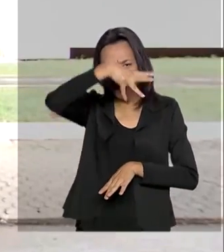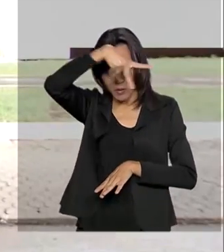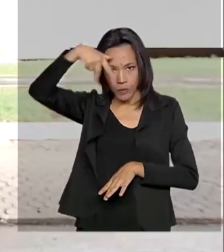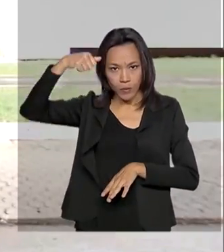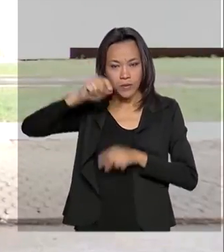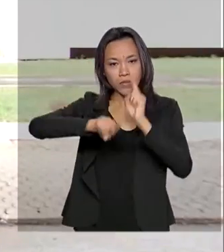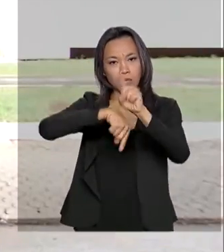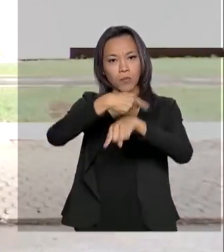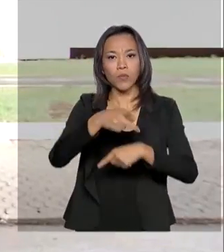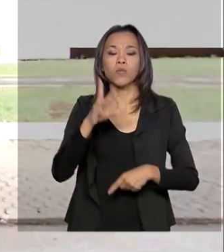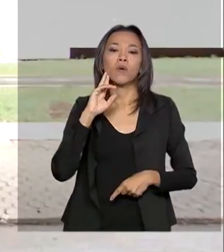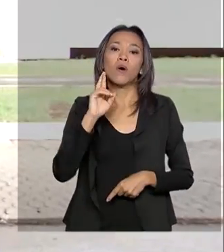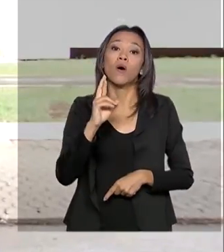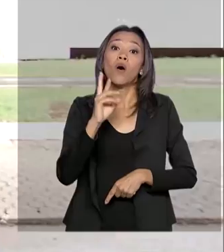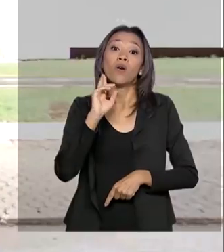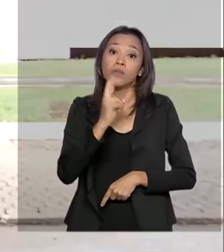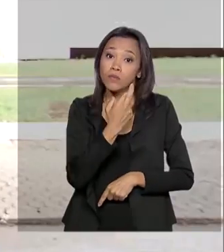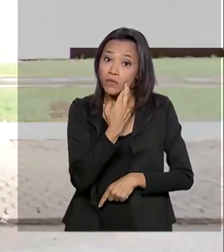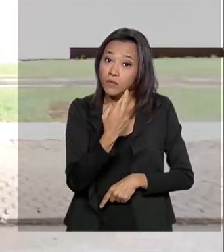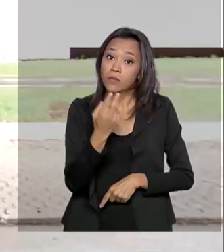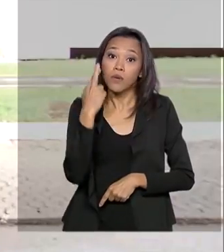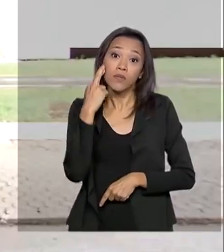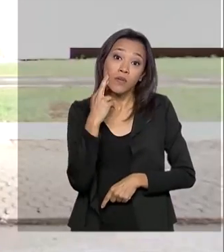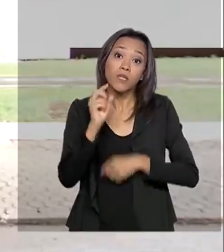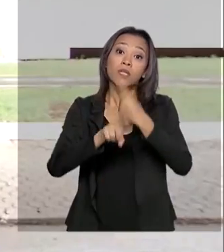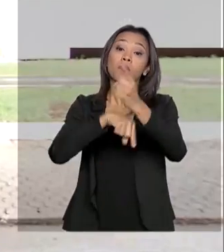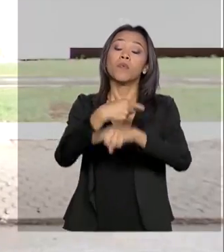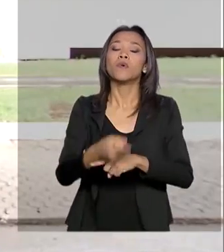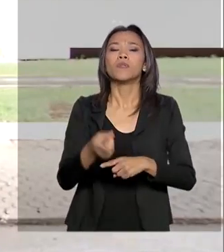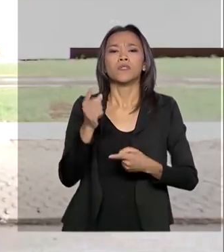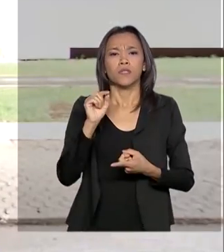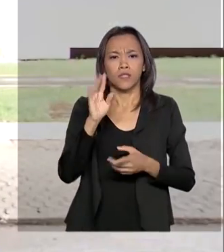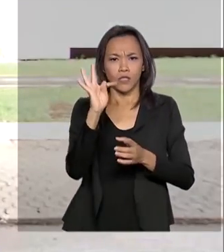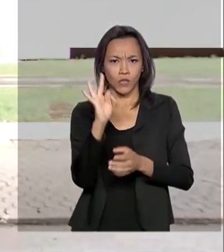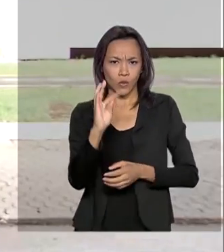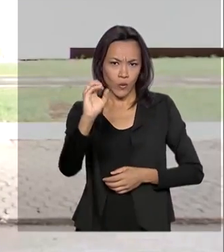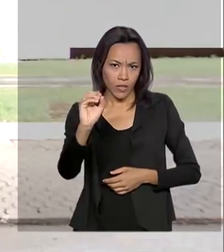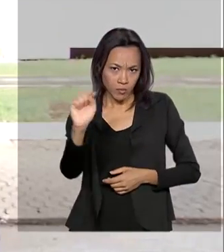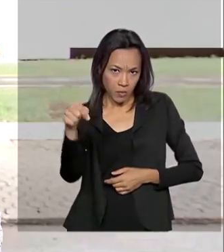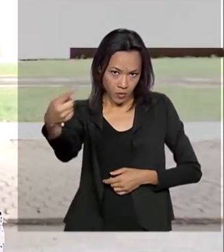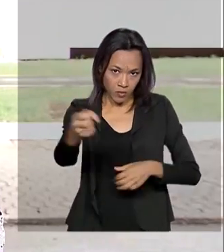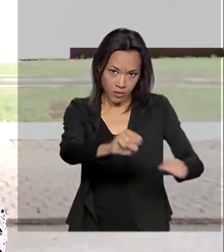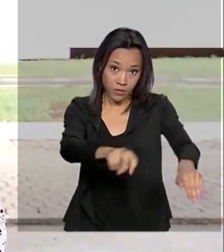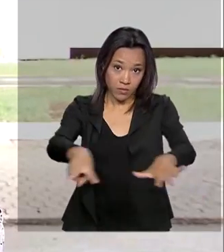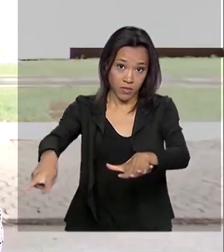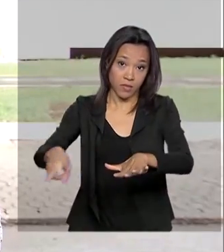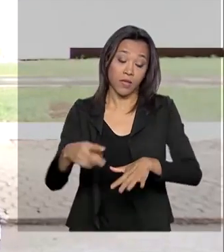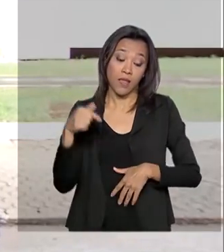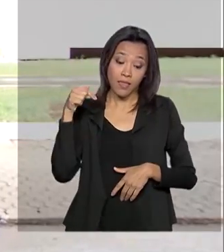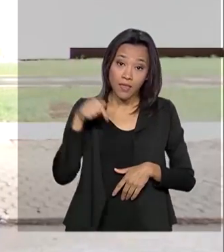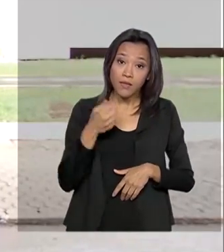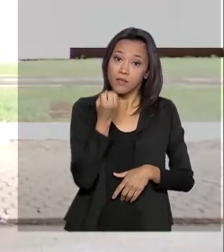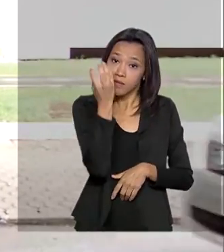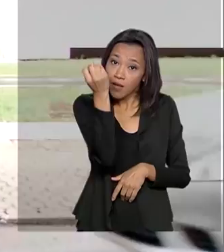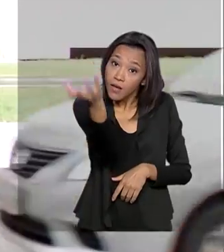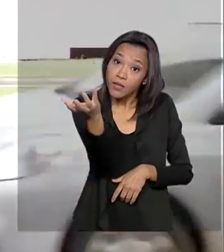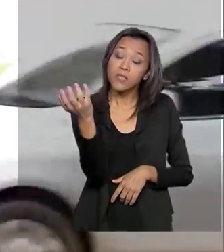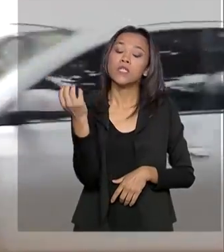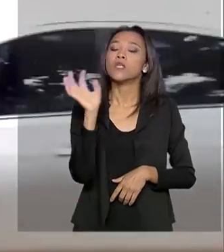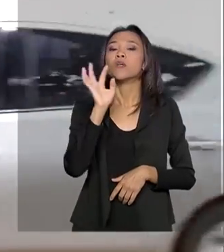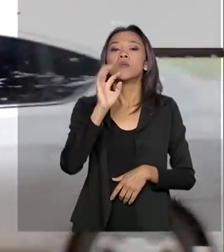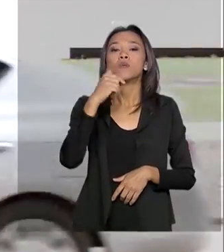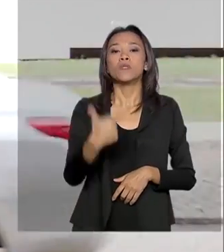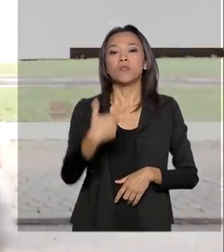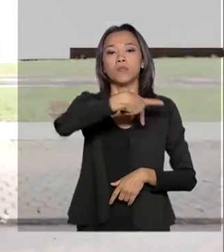em Rondônia e no Acre, ficando tocantins para a próxima semana. Durante as viagens, Mourão disse que pretende criar um